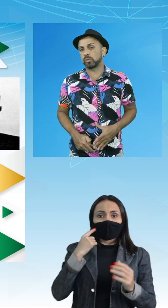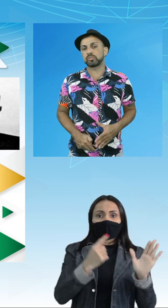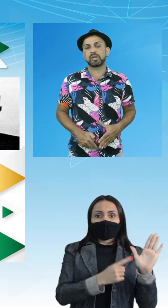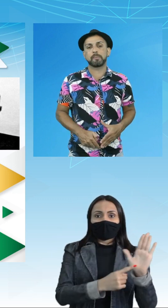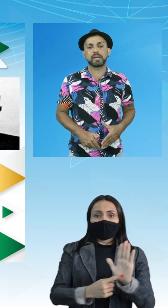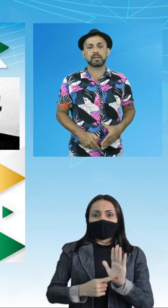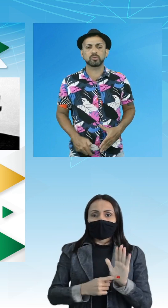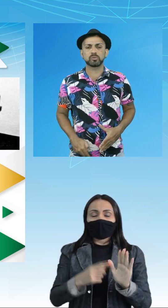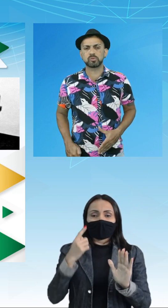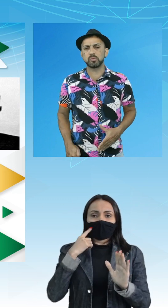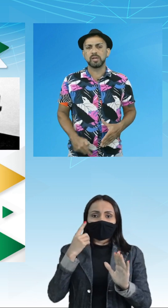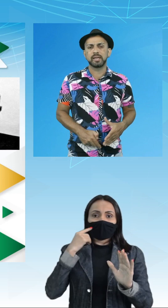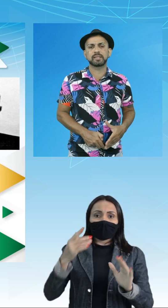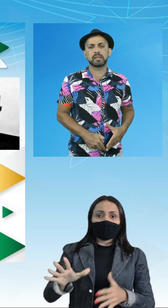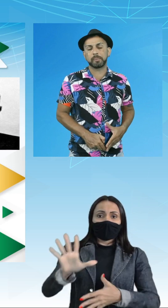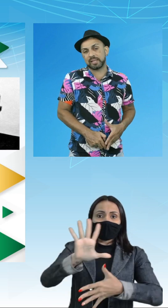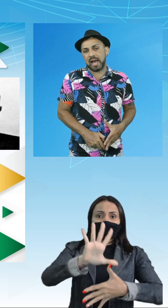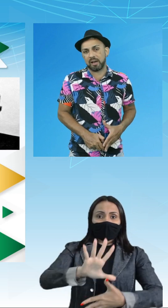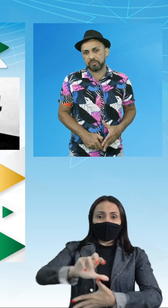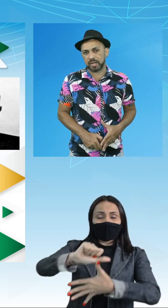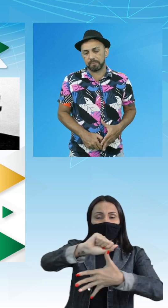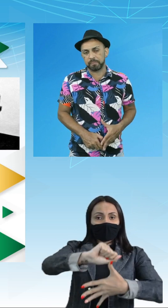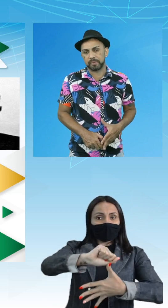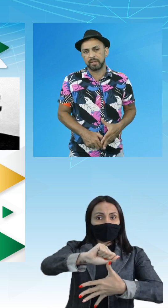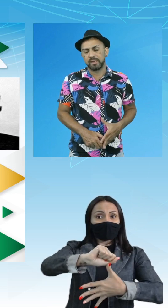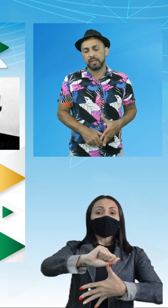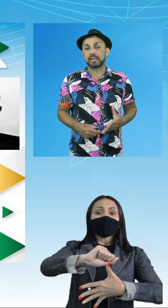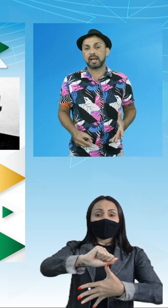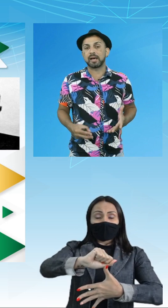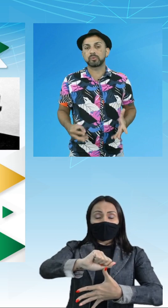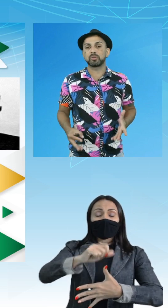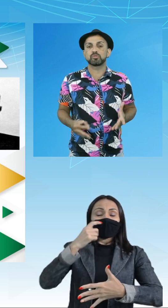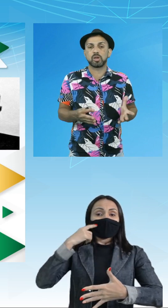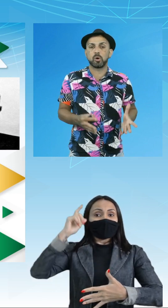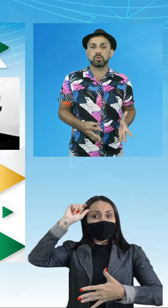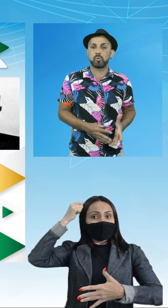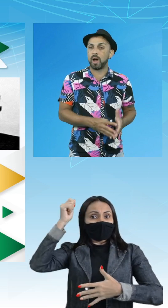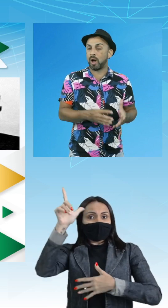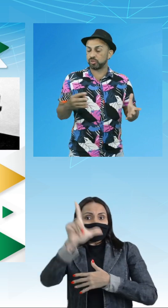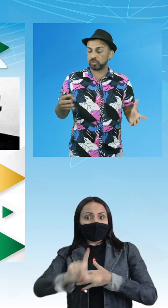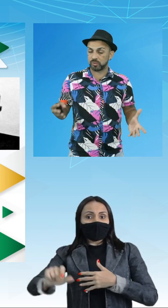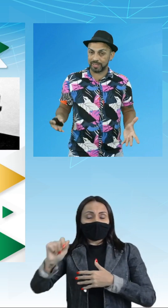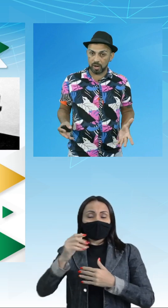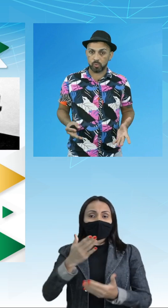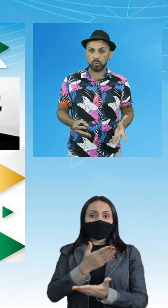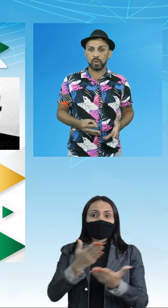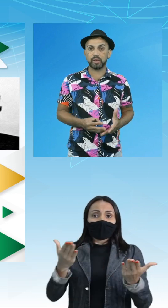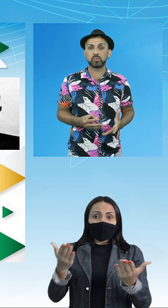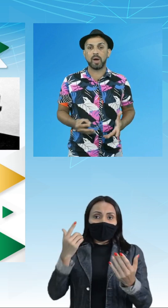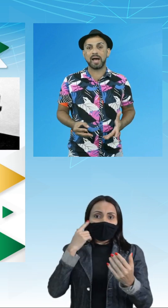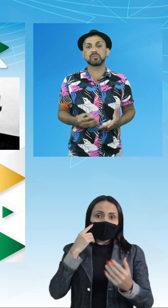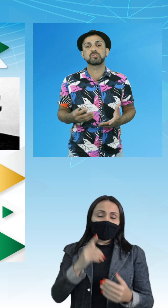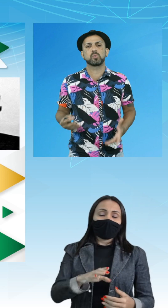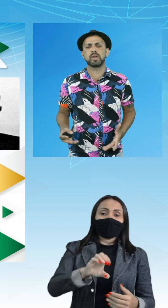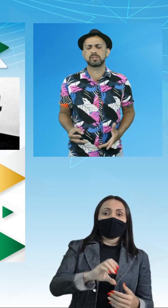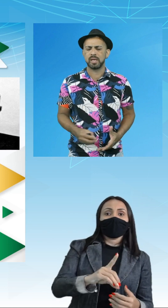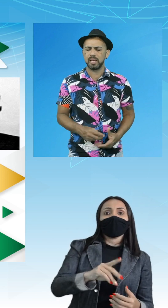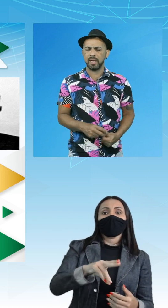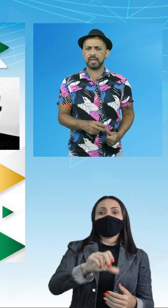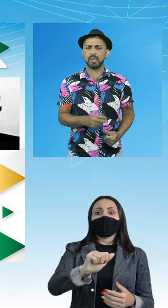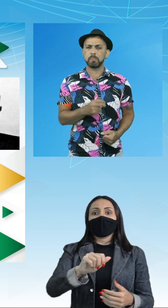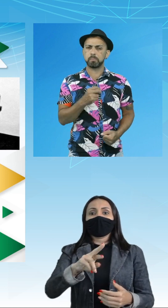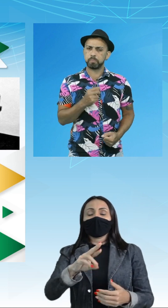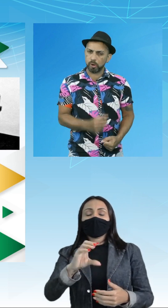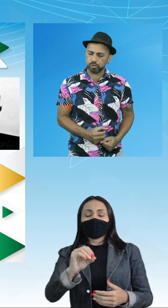contornos da América do Sul e também da África. E claro que o geólogo austríaco Eduardo Suez,